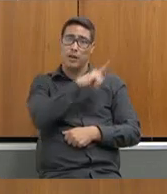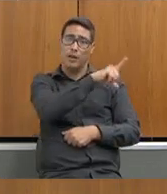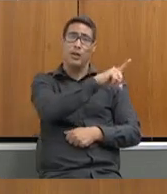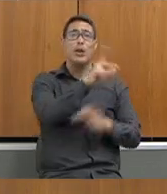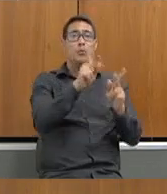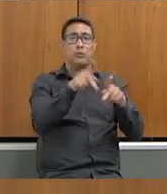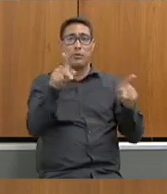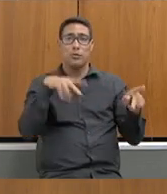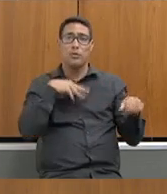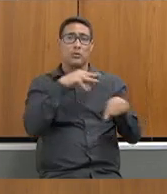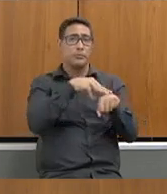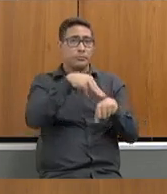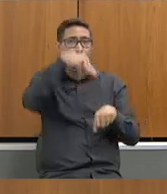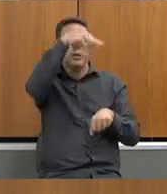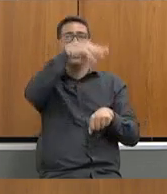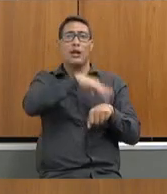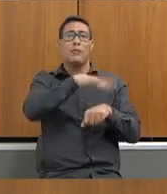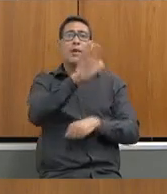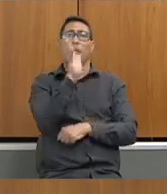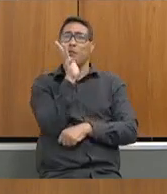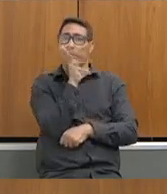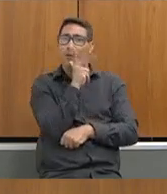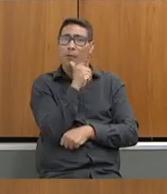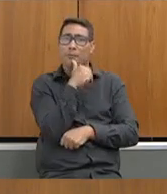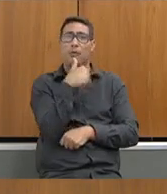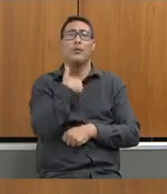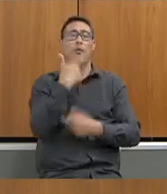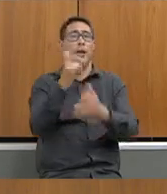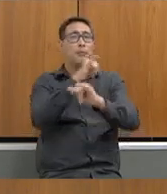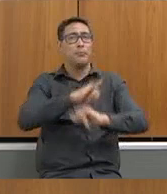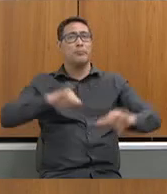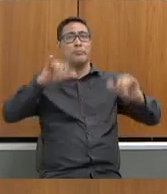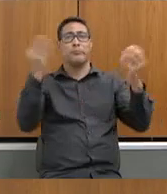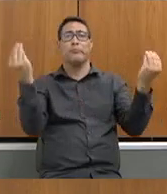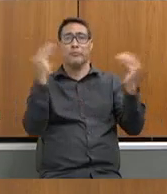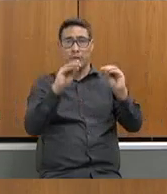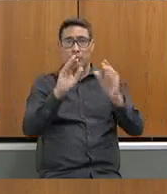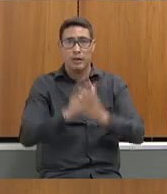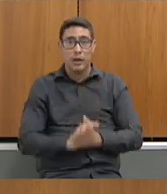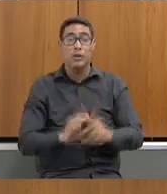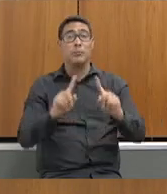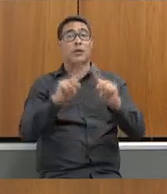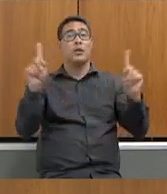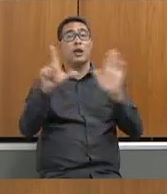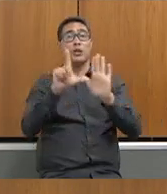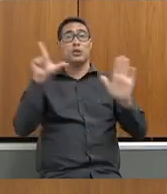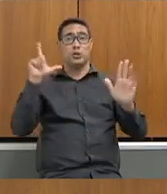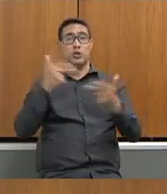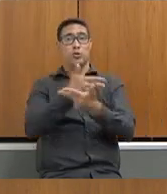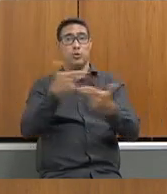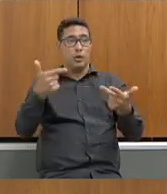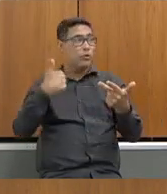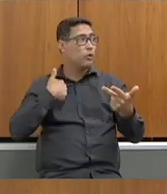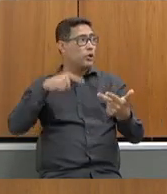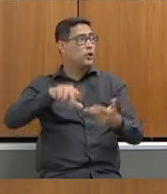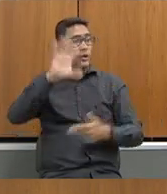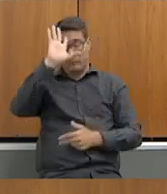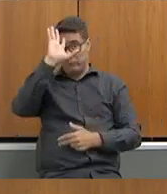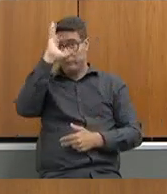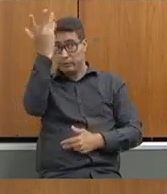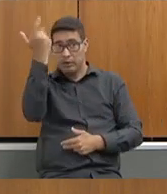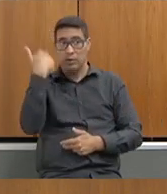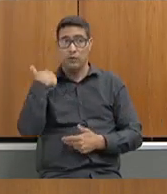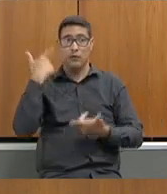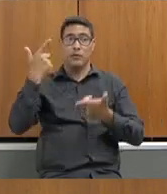ser publicado. Precisamos solucionar esse problema. Mas eu tive, sim, que antes de qualquer coisa, resolver pontos que eram gargalos para